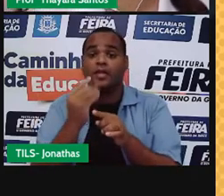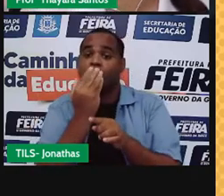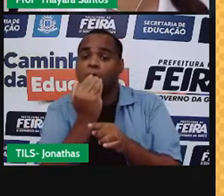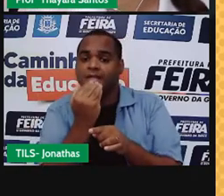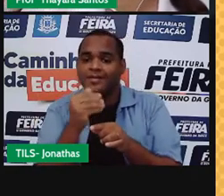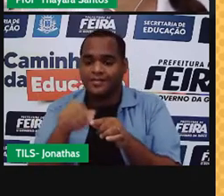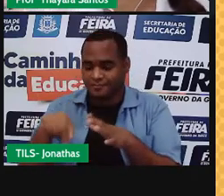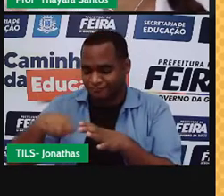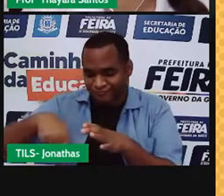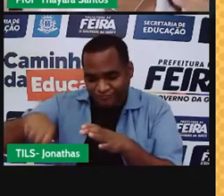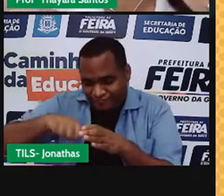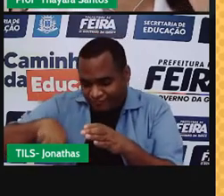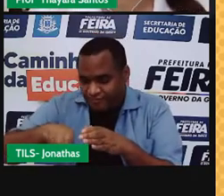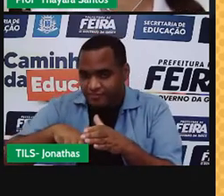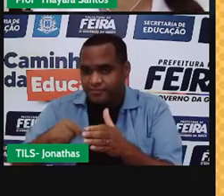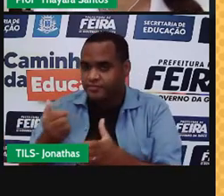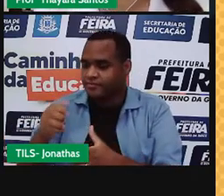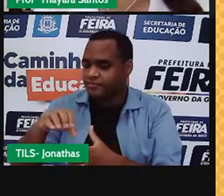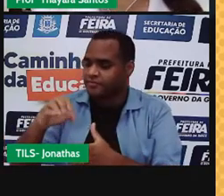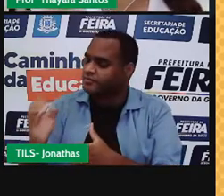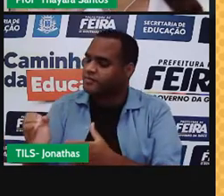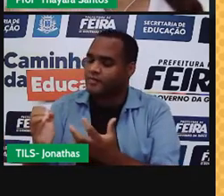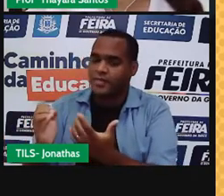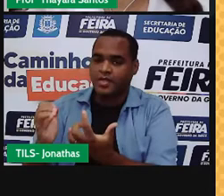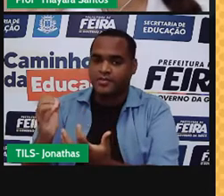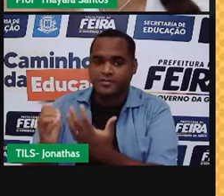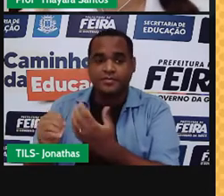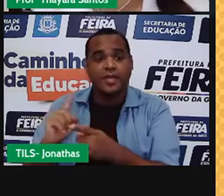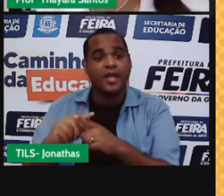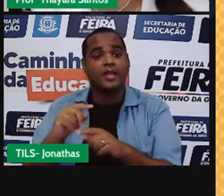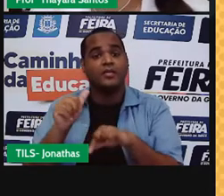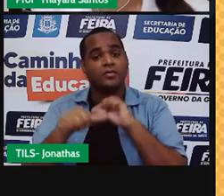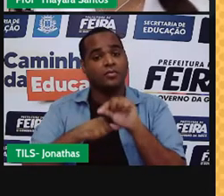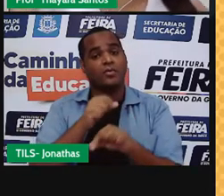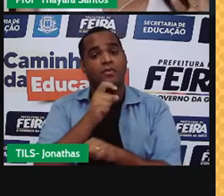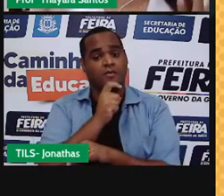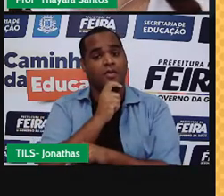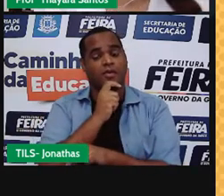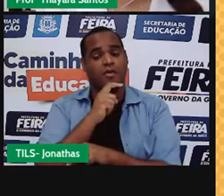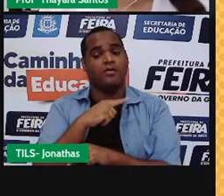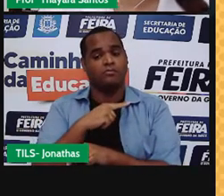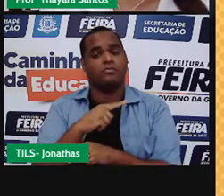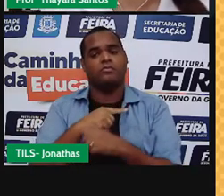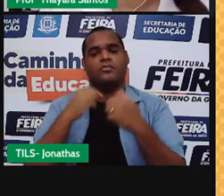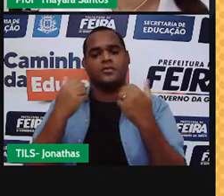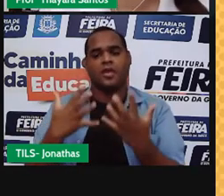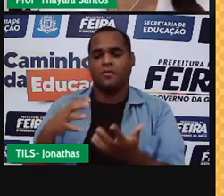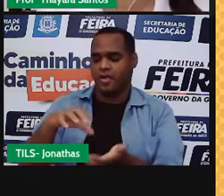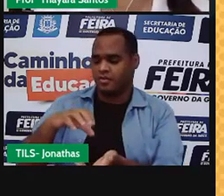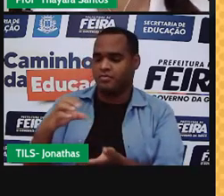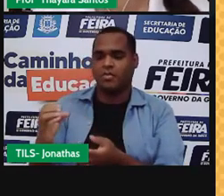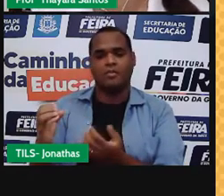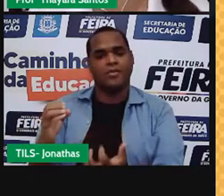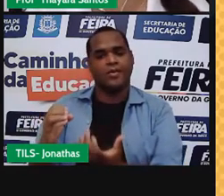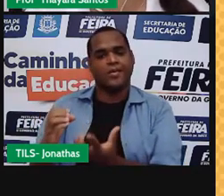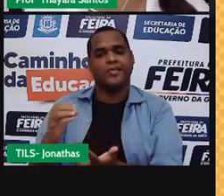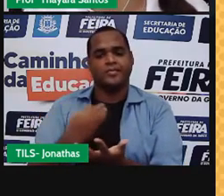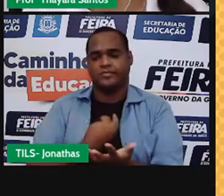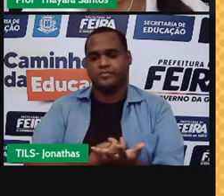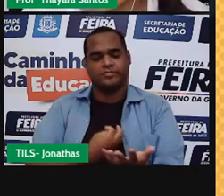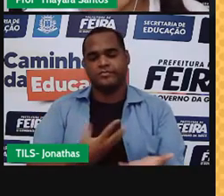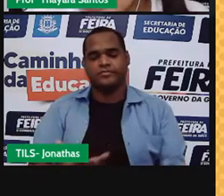foi parar na tampa da panela e essa tampa da panela estava mais fria do que o restante da panela, então ela condensou ali naquele momento.